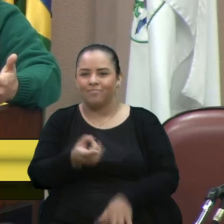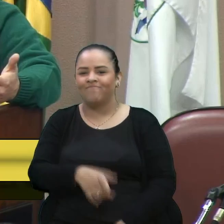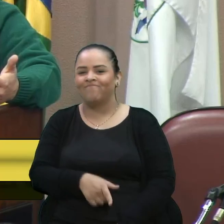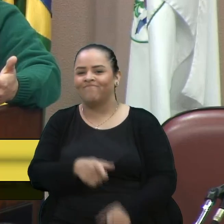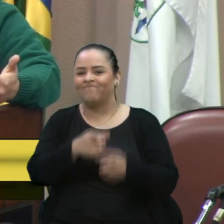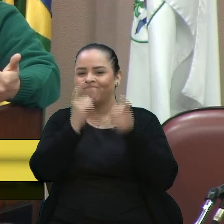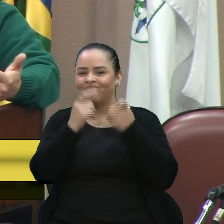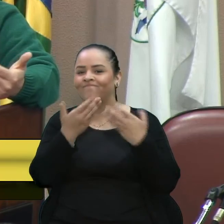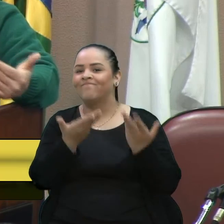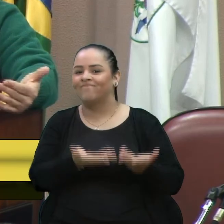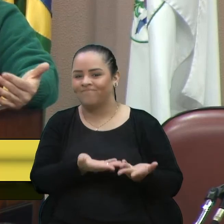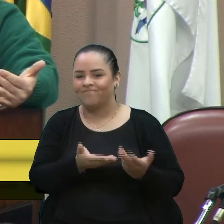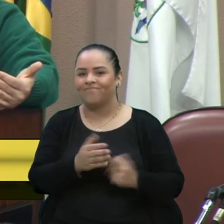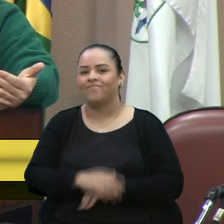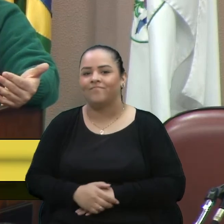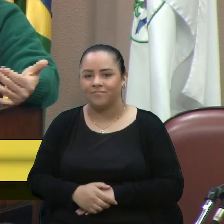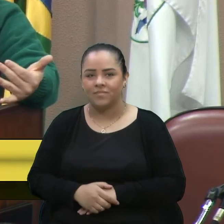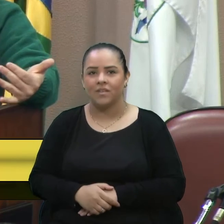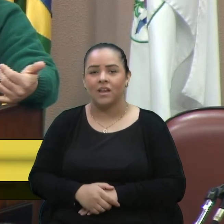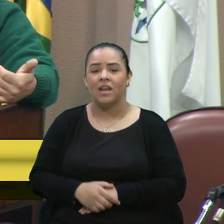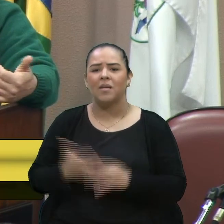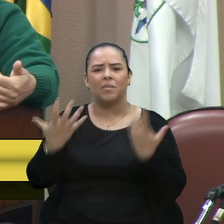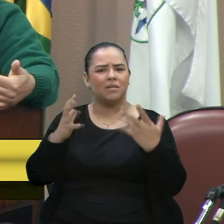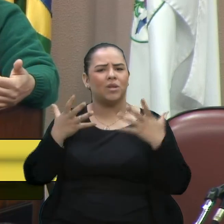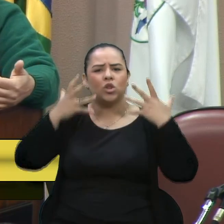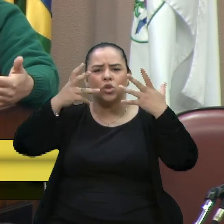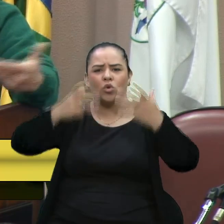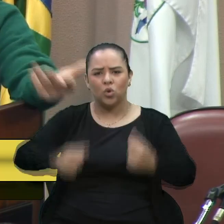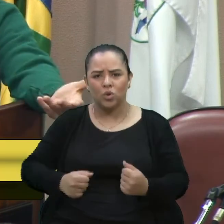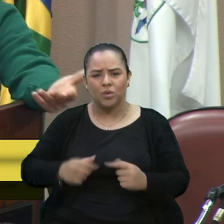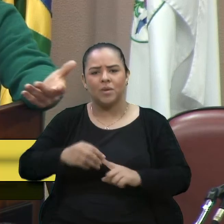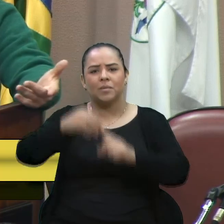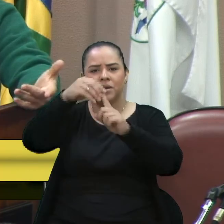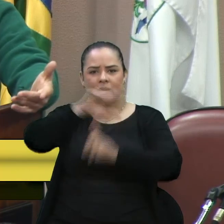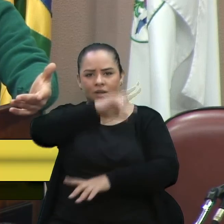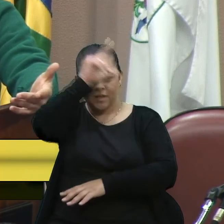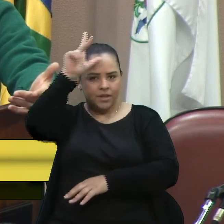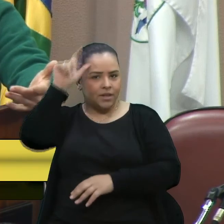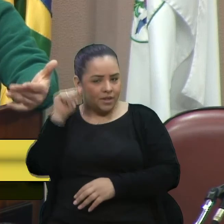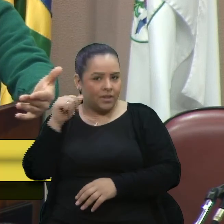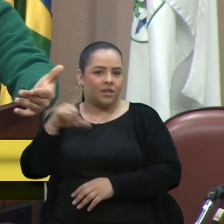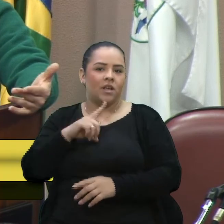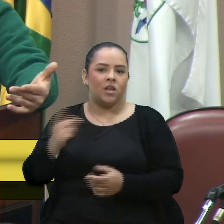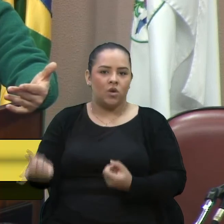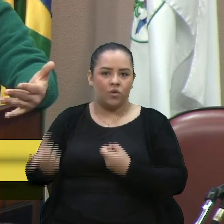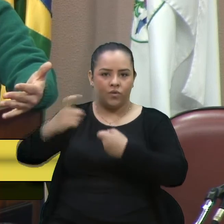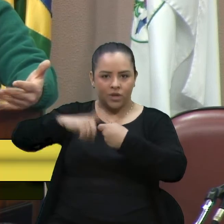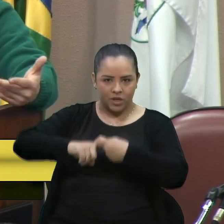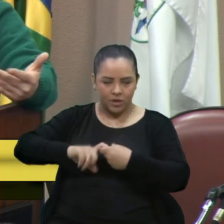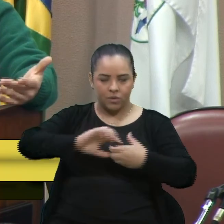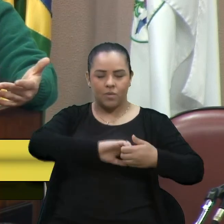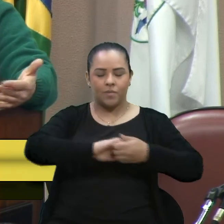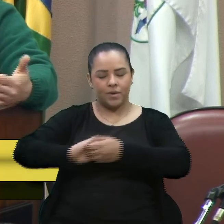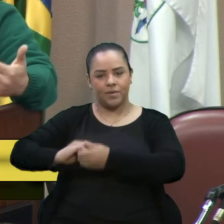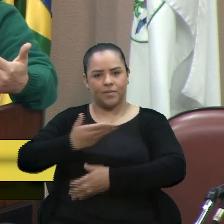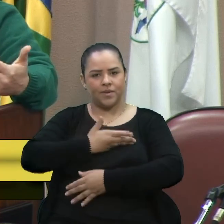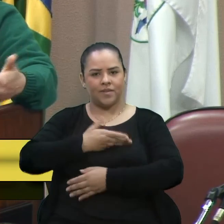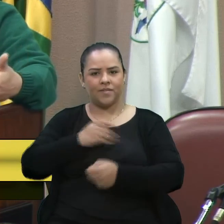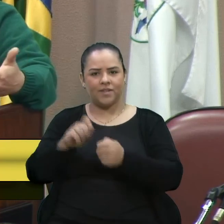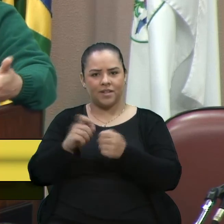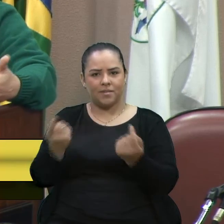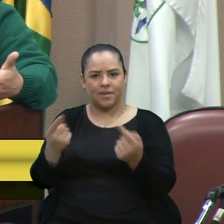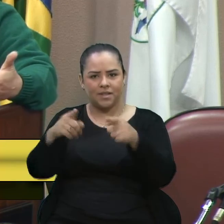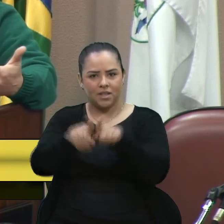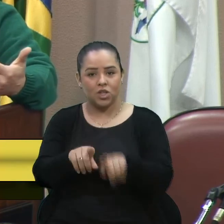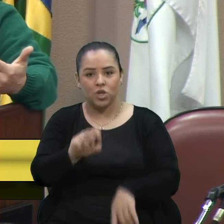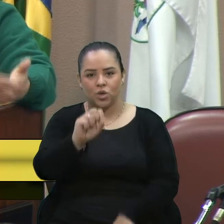a todos, principalmente a Prefeitura de Caxias do Sul, que, através de convênio com a entidade Mão Amiga, fizeram essa parceria de 800